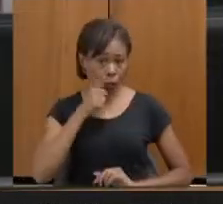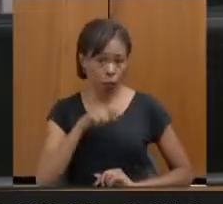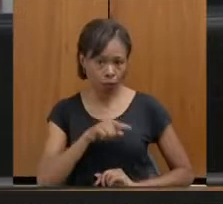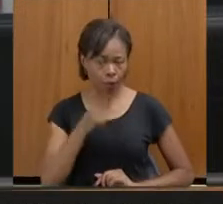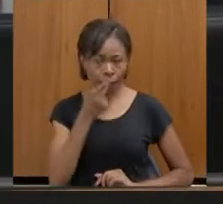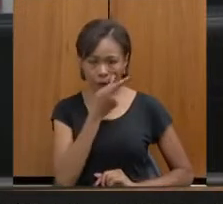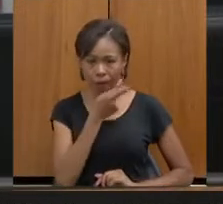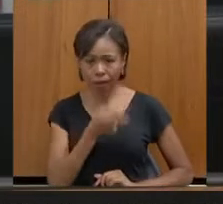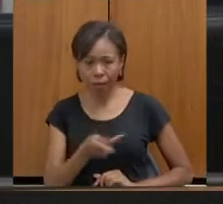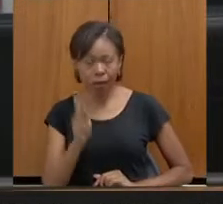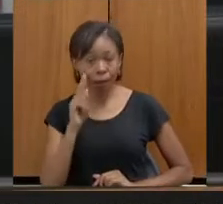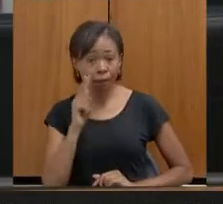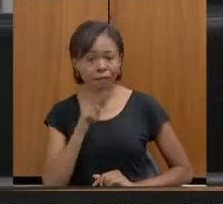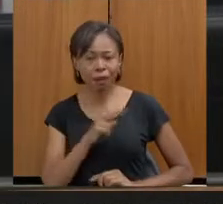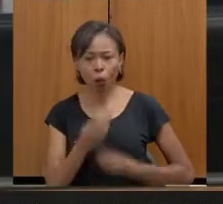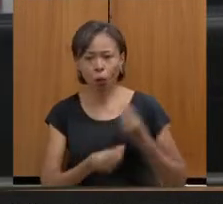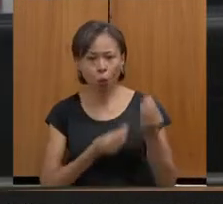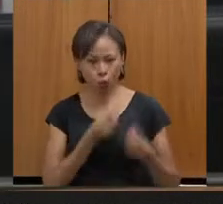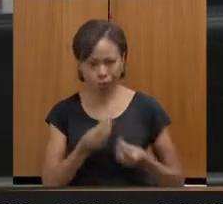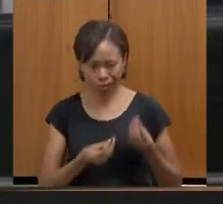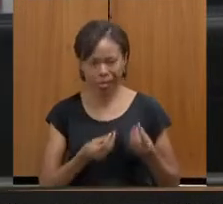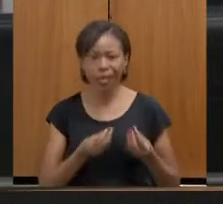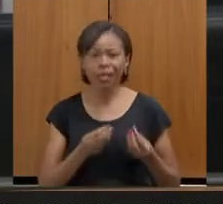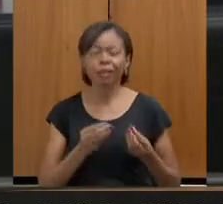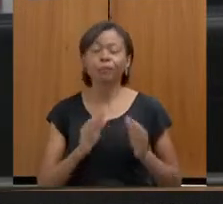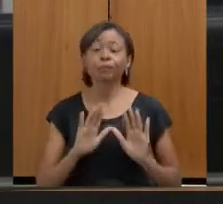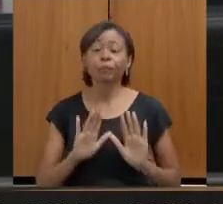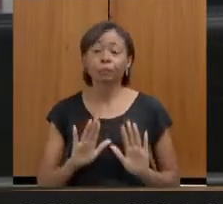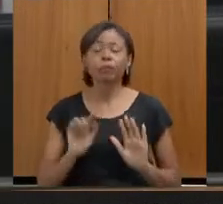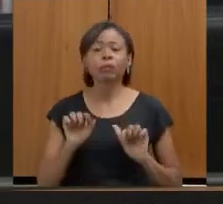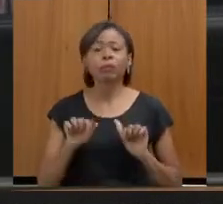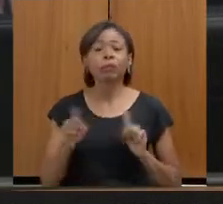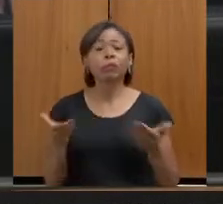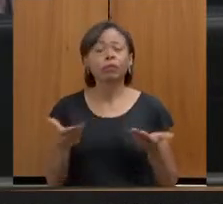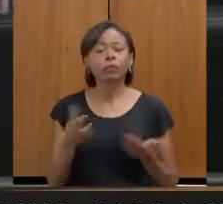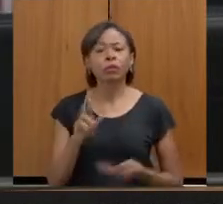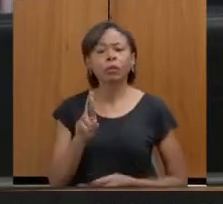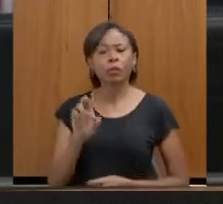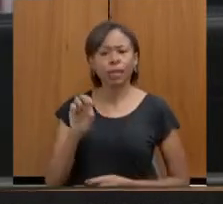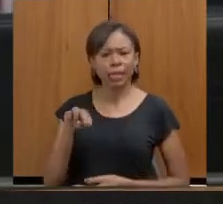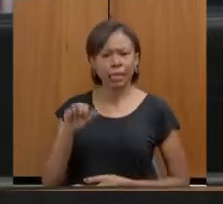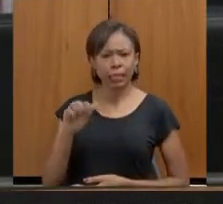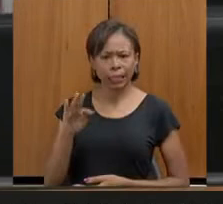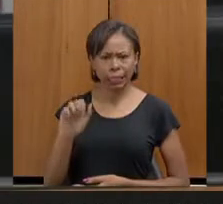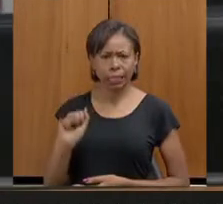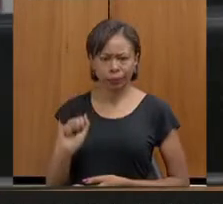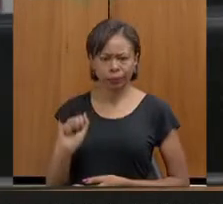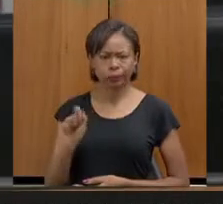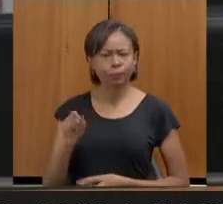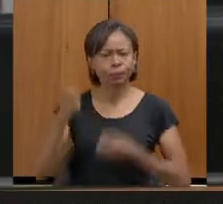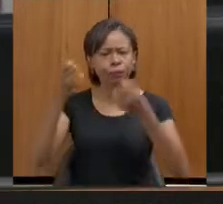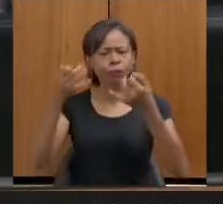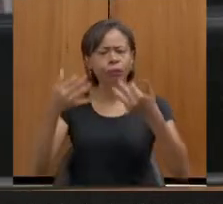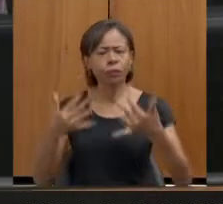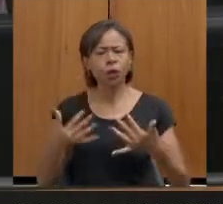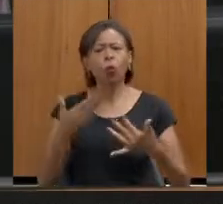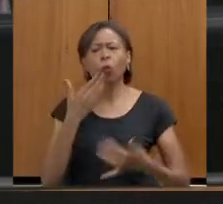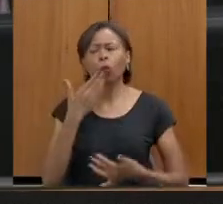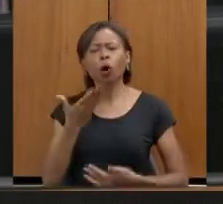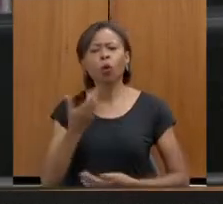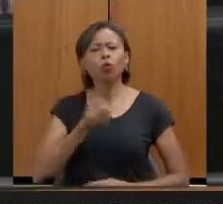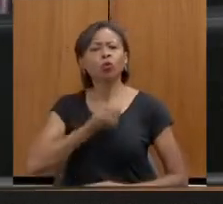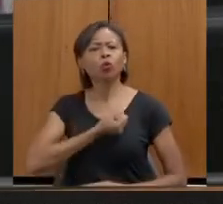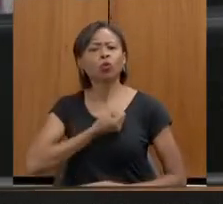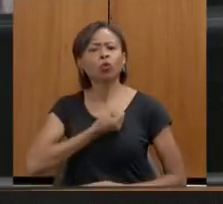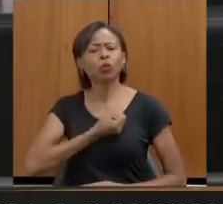eu queria que você pudesse compartilhar conosco, Renata, qual o número de atendimentos